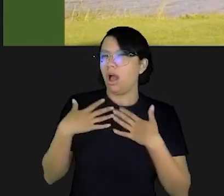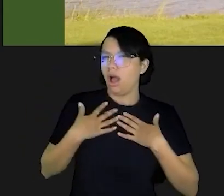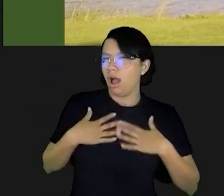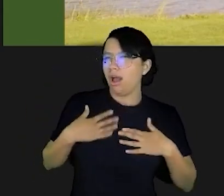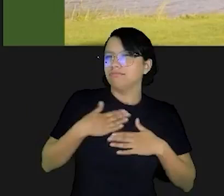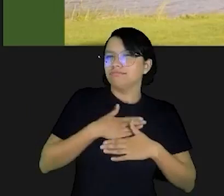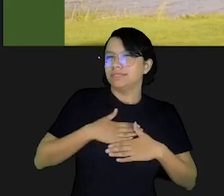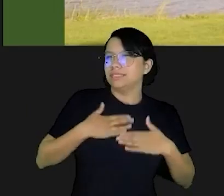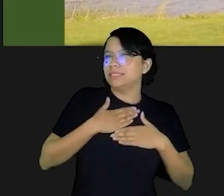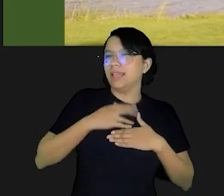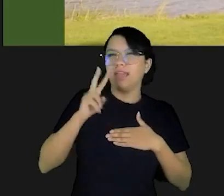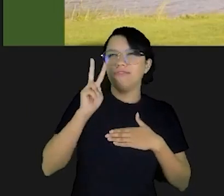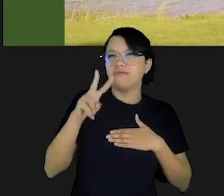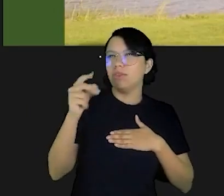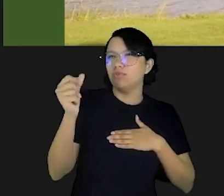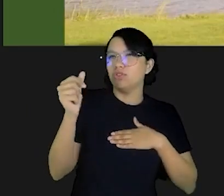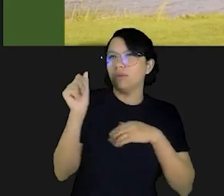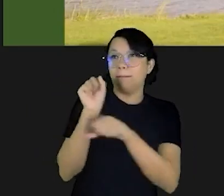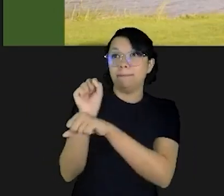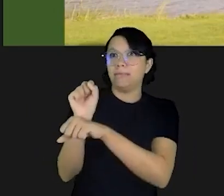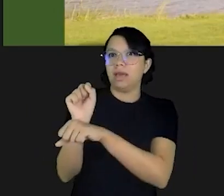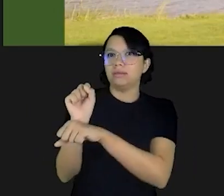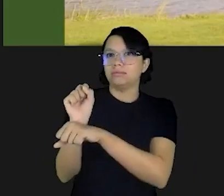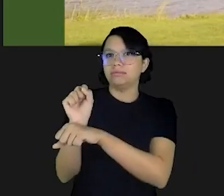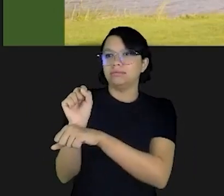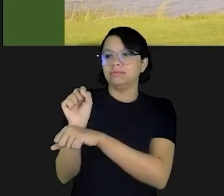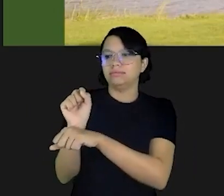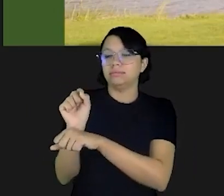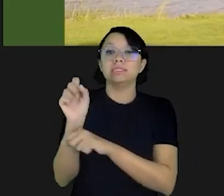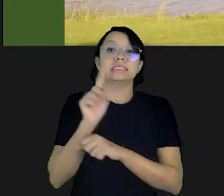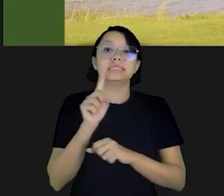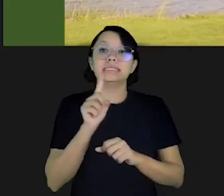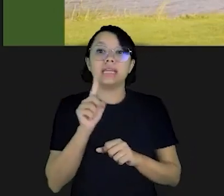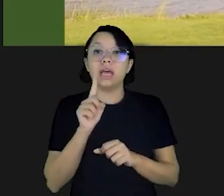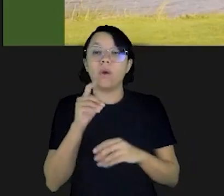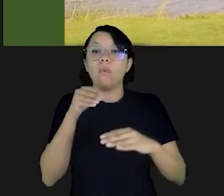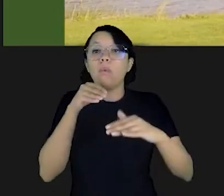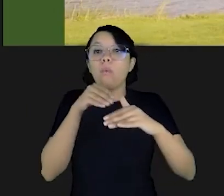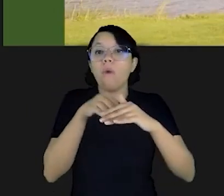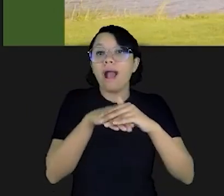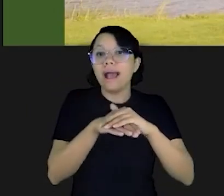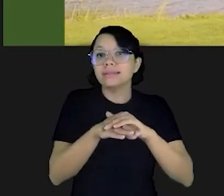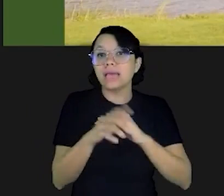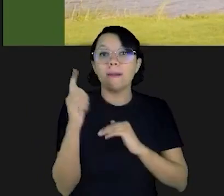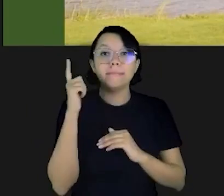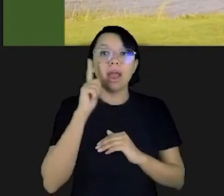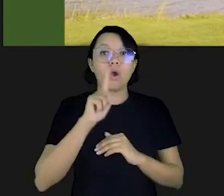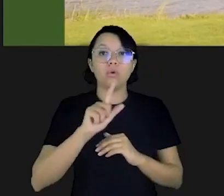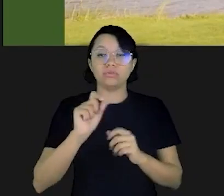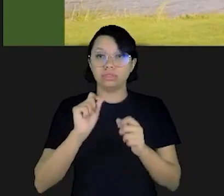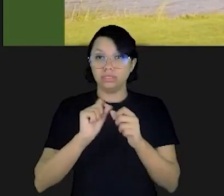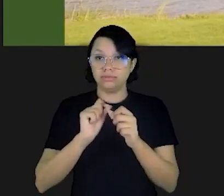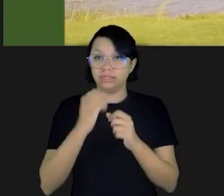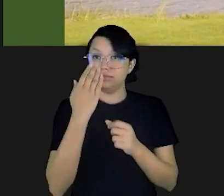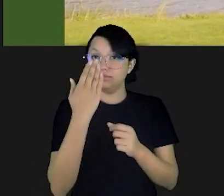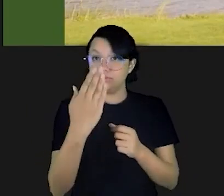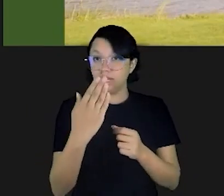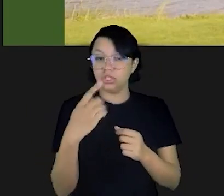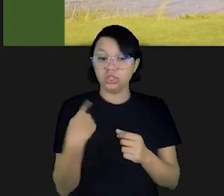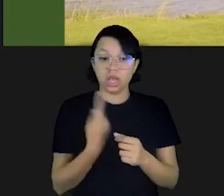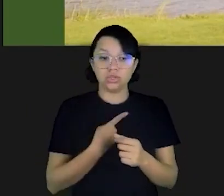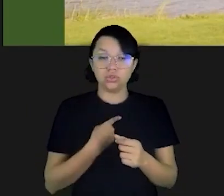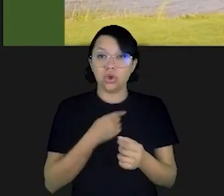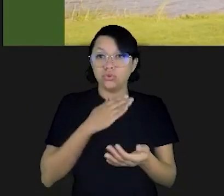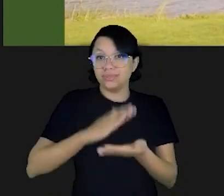prazer só de ver o dinheiro ali quietinho. Não, não, não é isso. É poupar para que a gente possa fazer frente às nossas